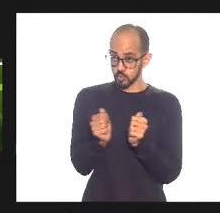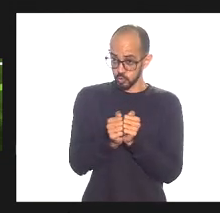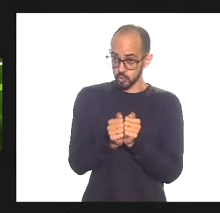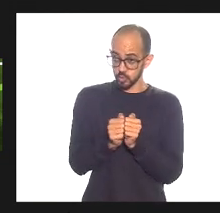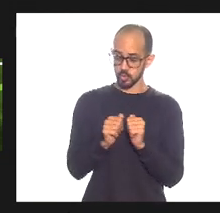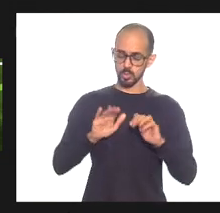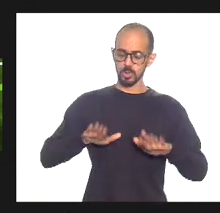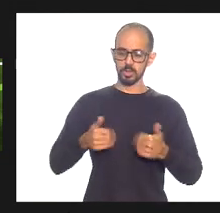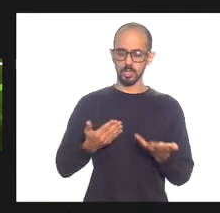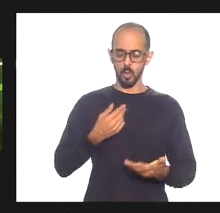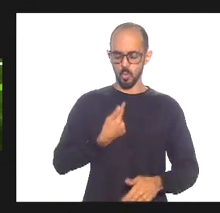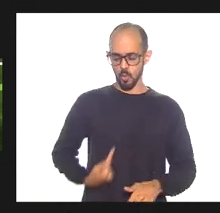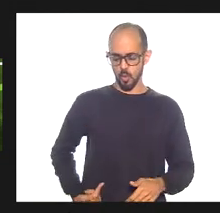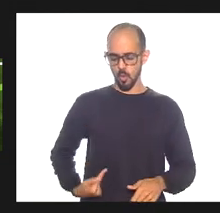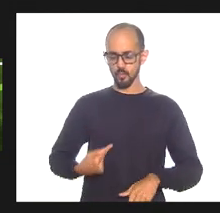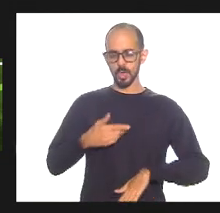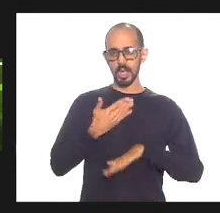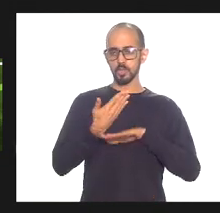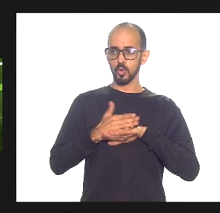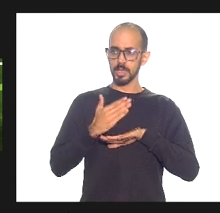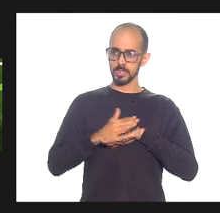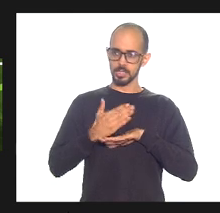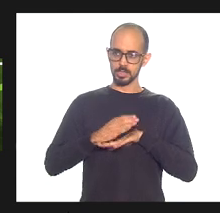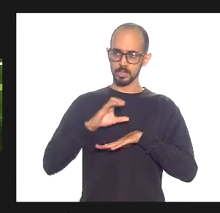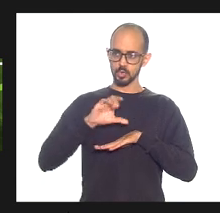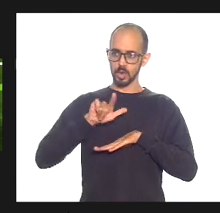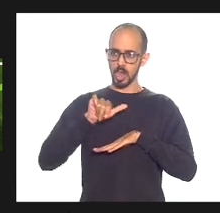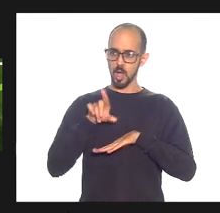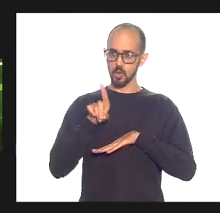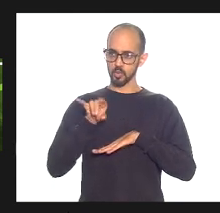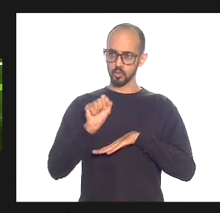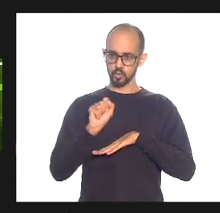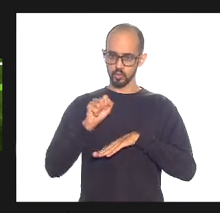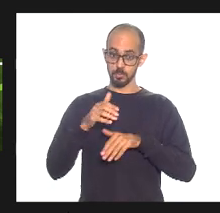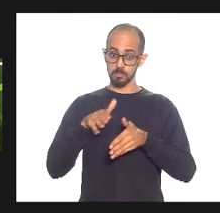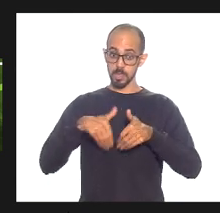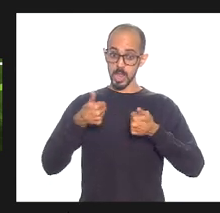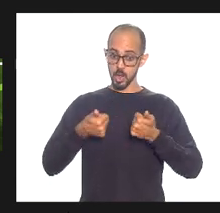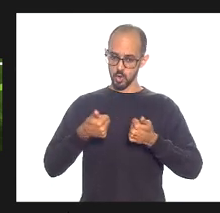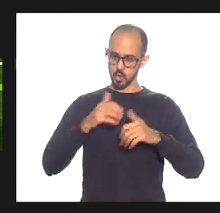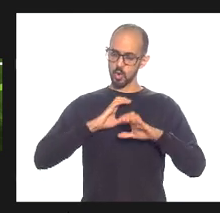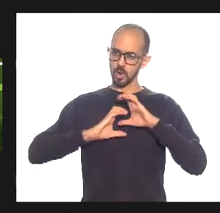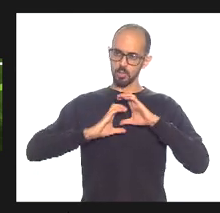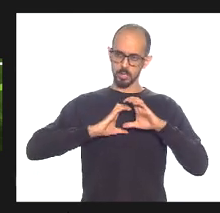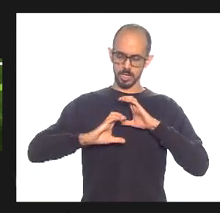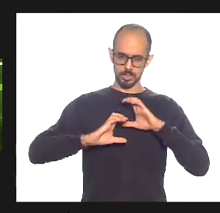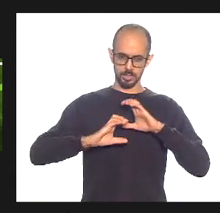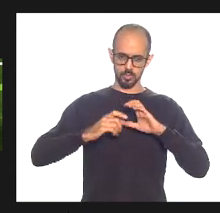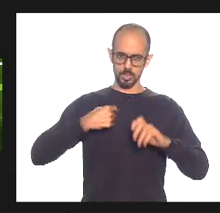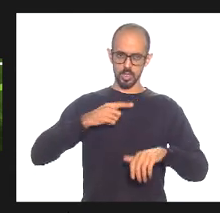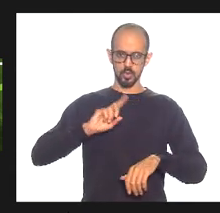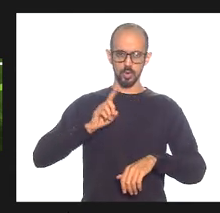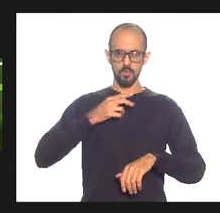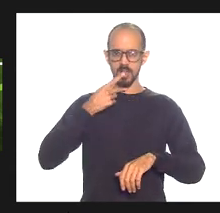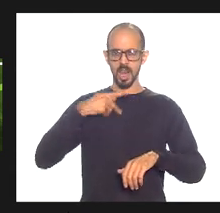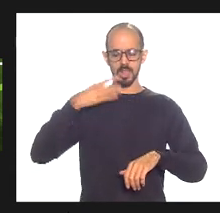em que o governador em exercício Cláudio Castro quando melhora o diálogo com o governo federal e eu não discuto aqui as posturas